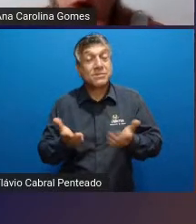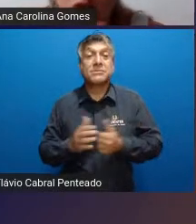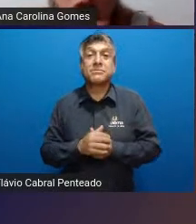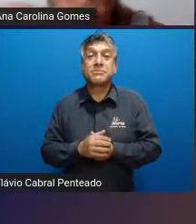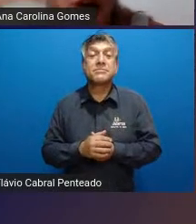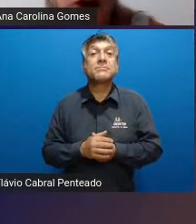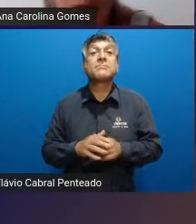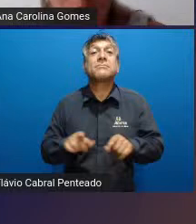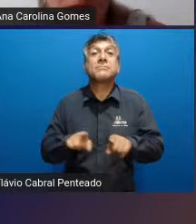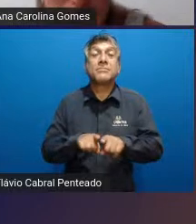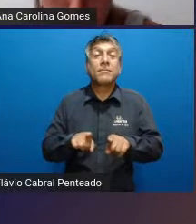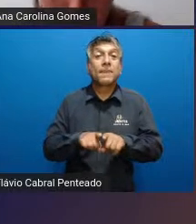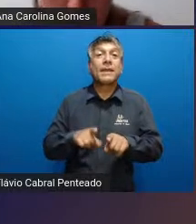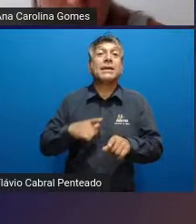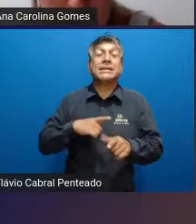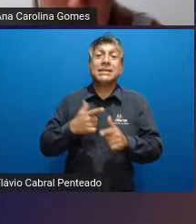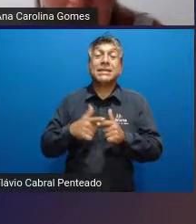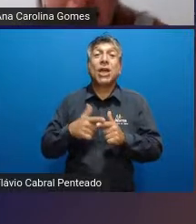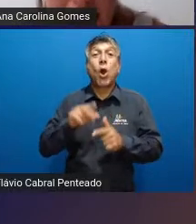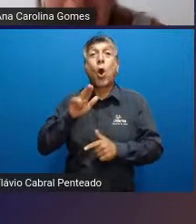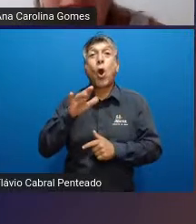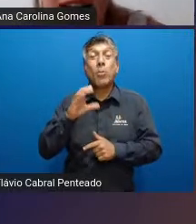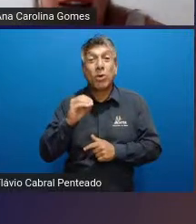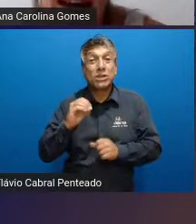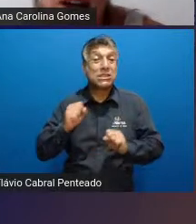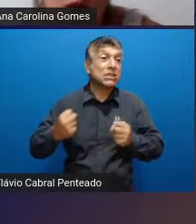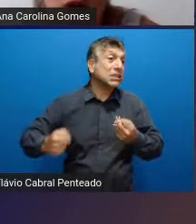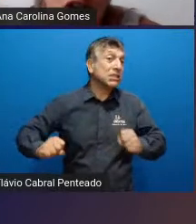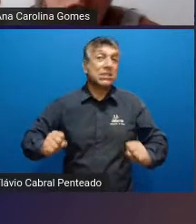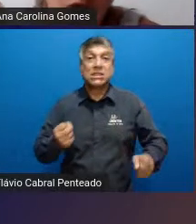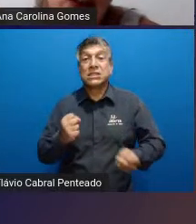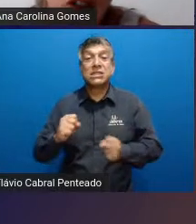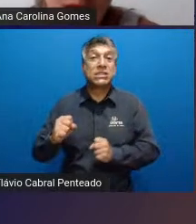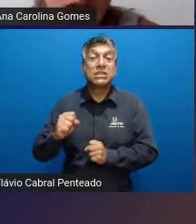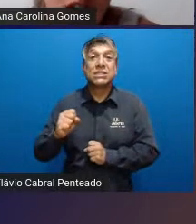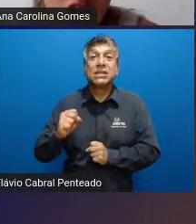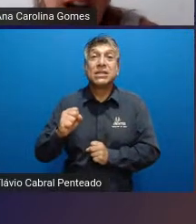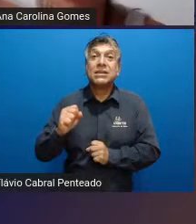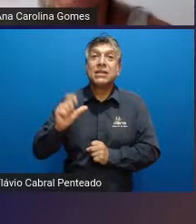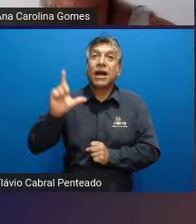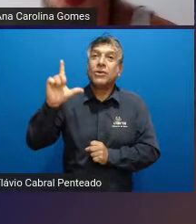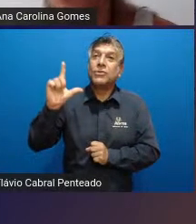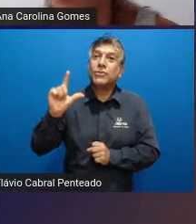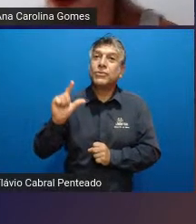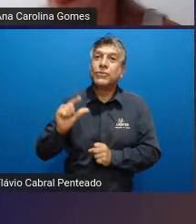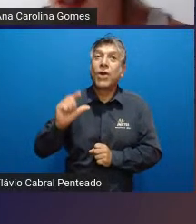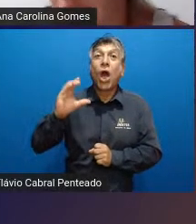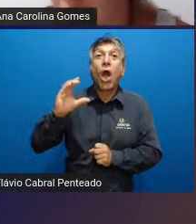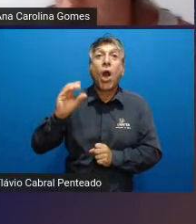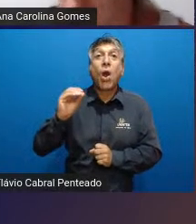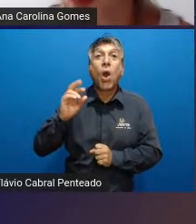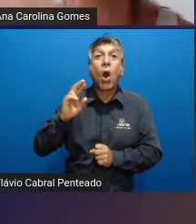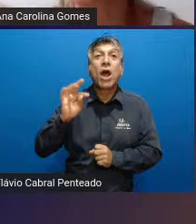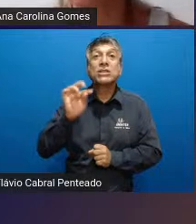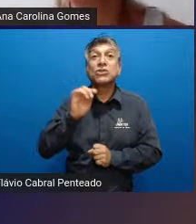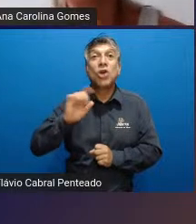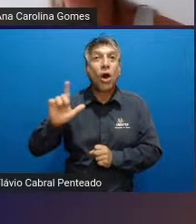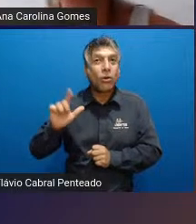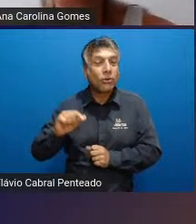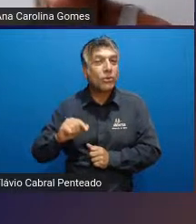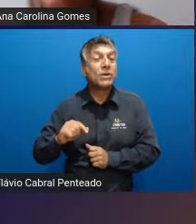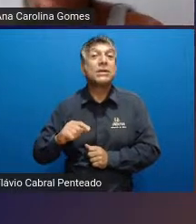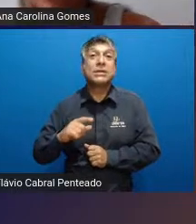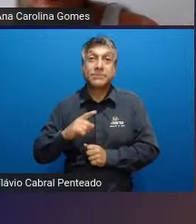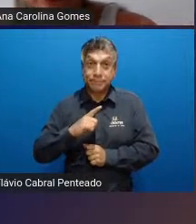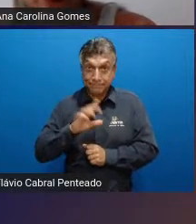redução no cortisol que é o hormônio principalmente do estresse né é que o cortisol a gente sempre a gente acha que é só o hormônio do estresse gente o cortisol